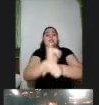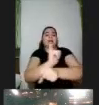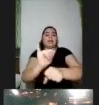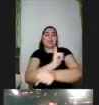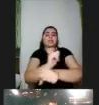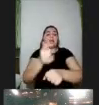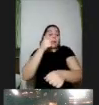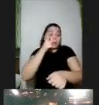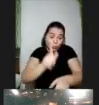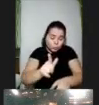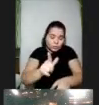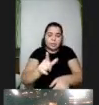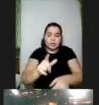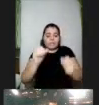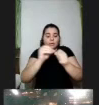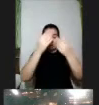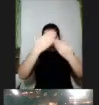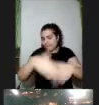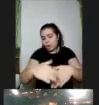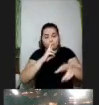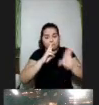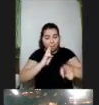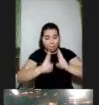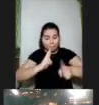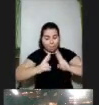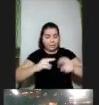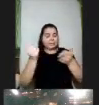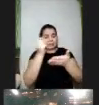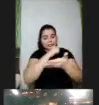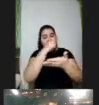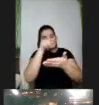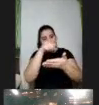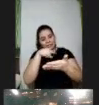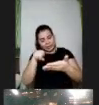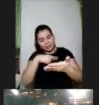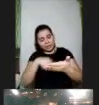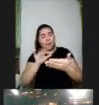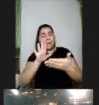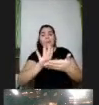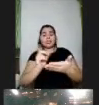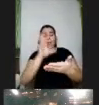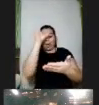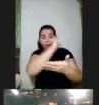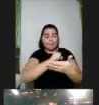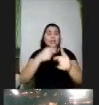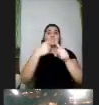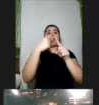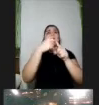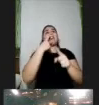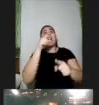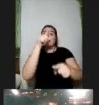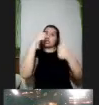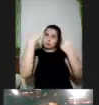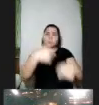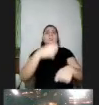pra conseguir fazer uma prova pra poder responder uma determinada questão mas a gente não aprende as coisas só porque alguém falou que a gente tem que aprender